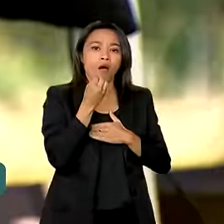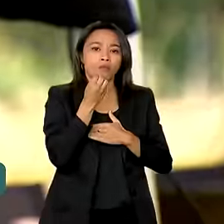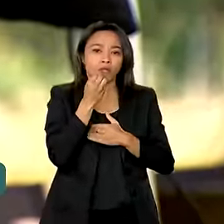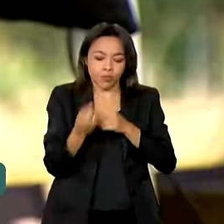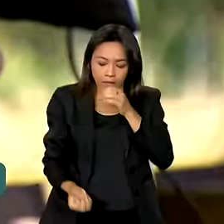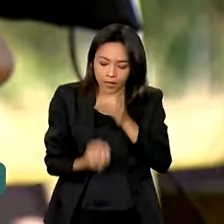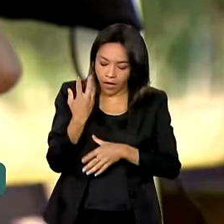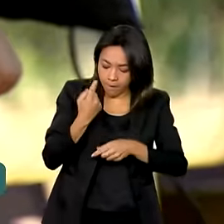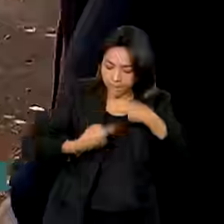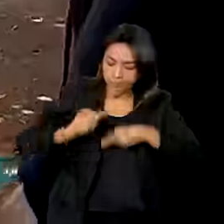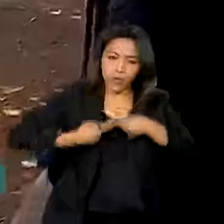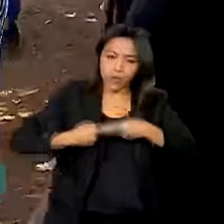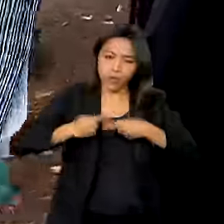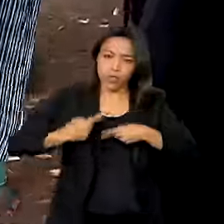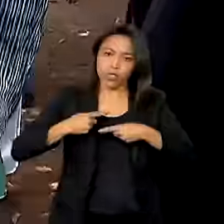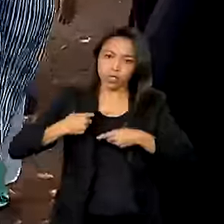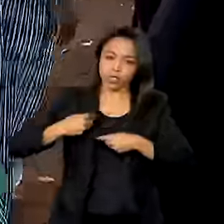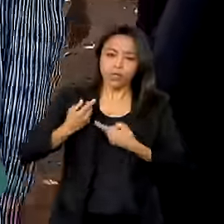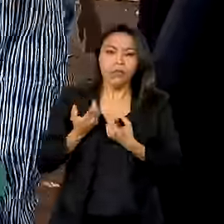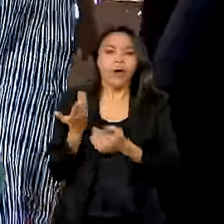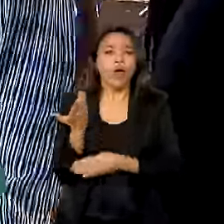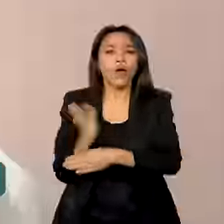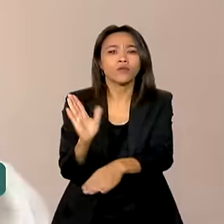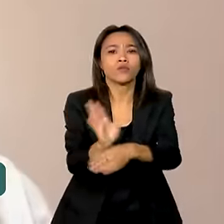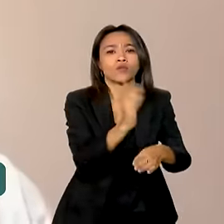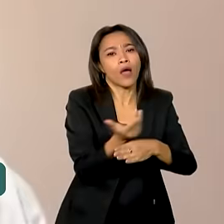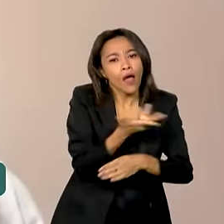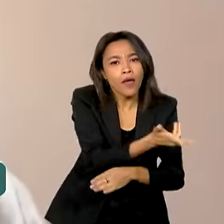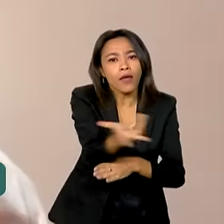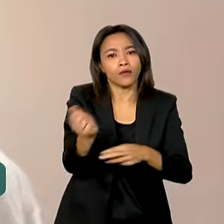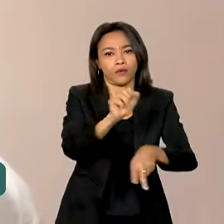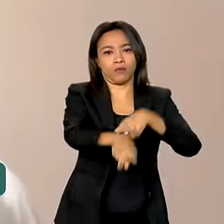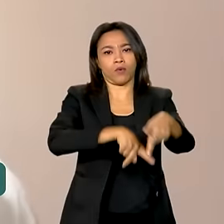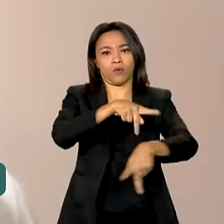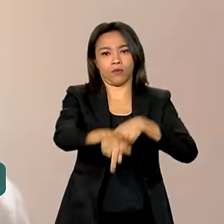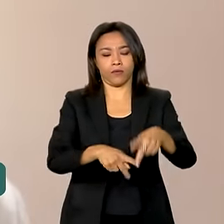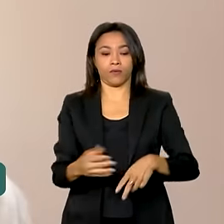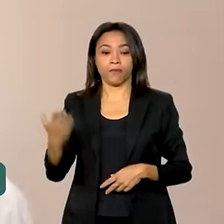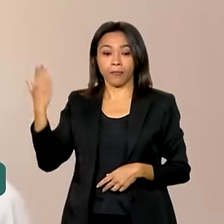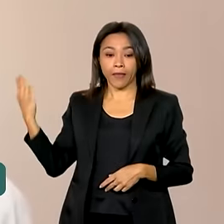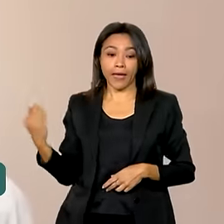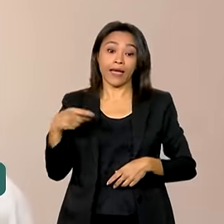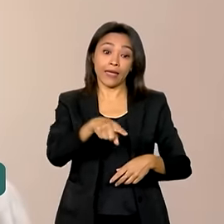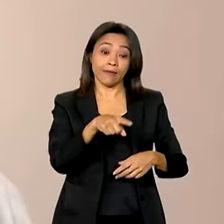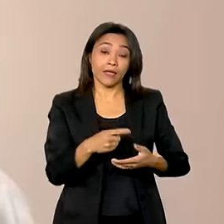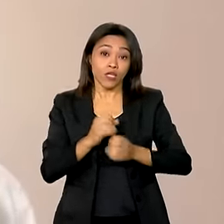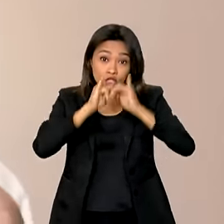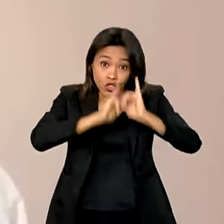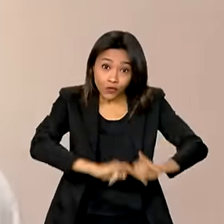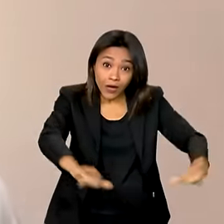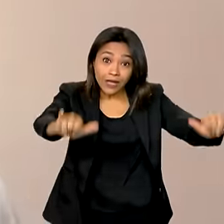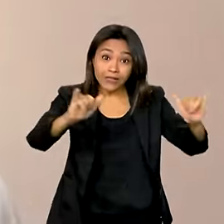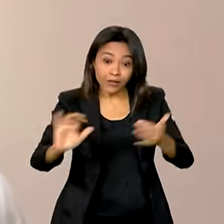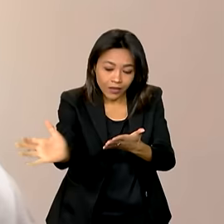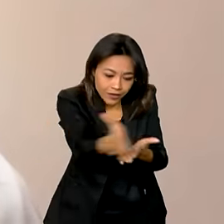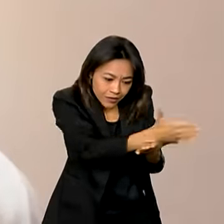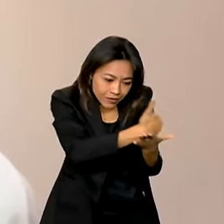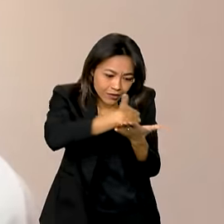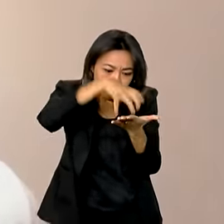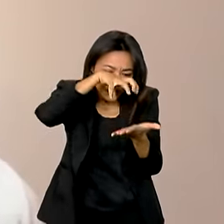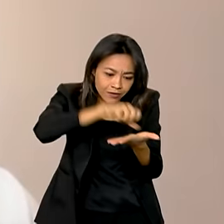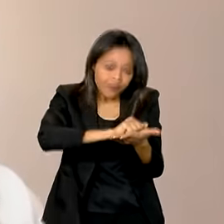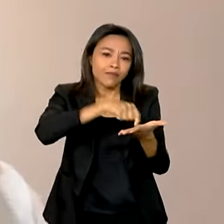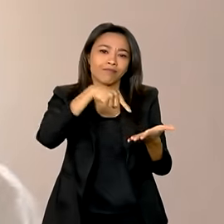públicas que atendam essas comunidades. O lançamento do Censo Quilombola pelo IBGE é um marco significativo